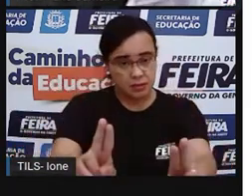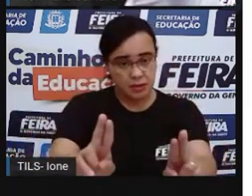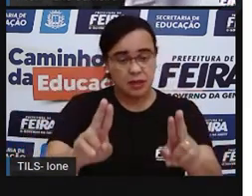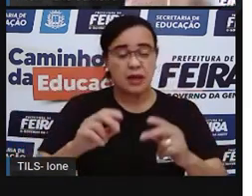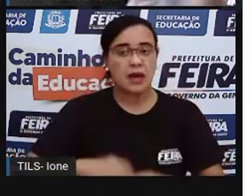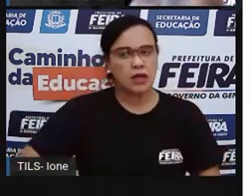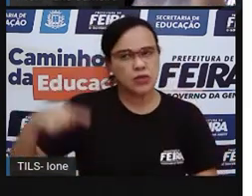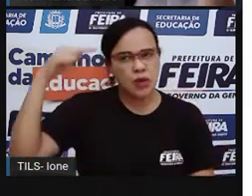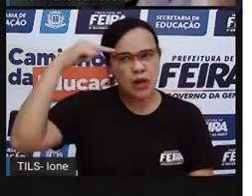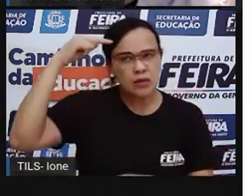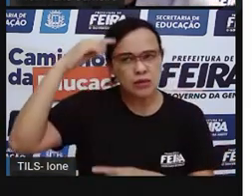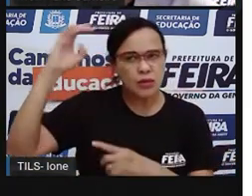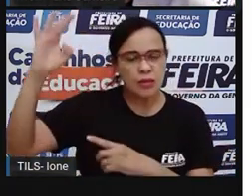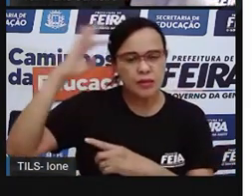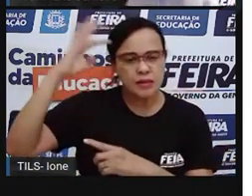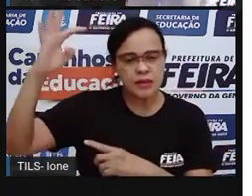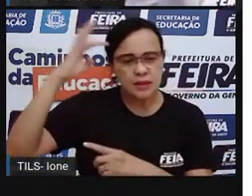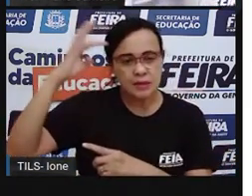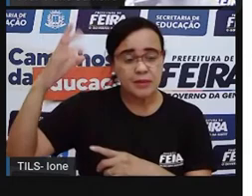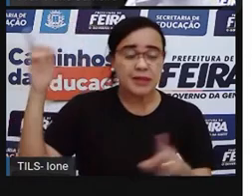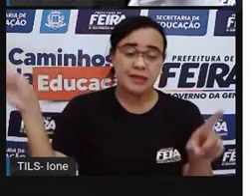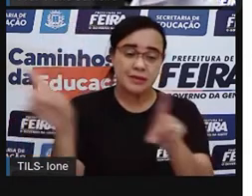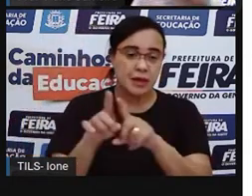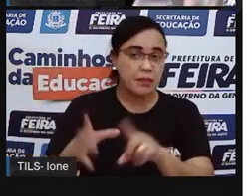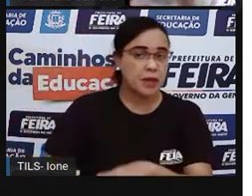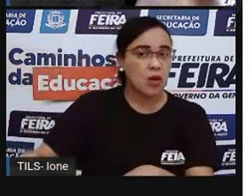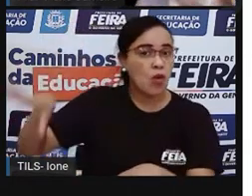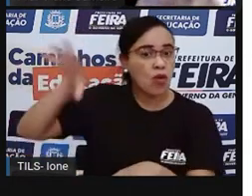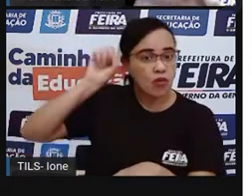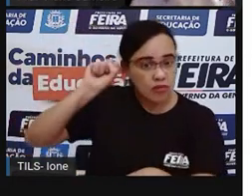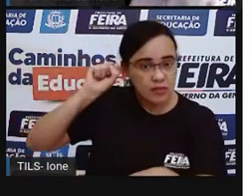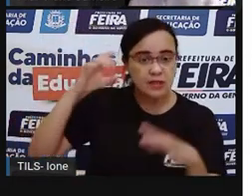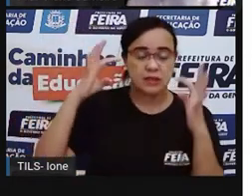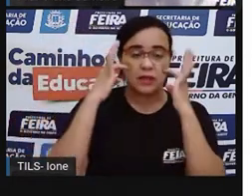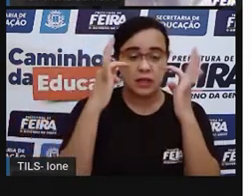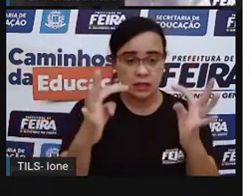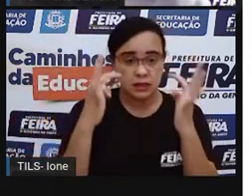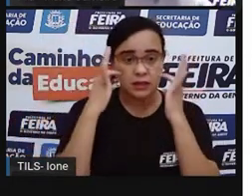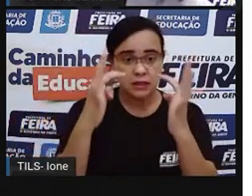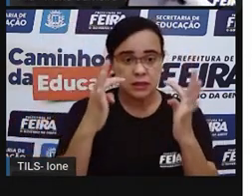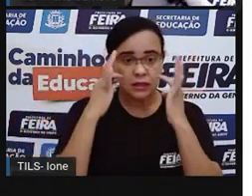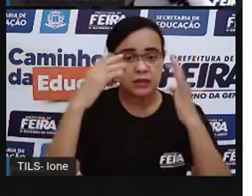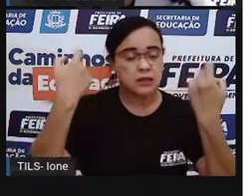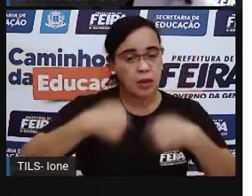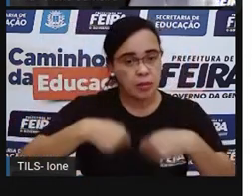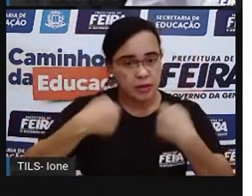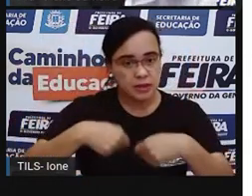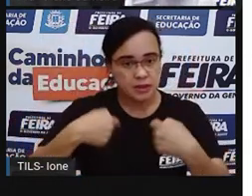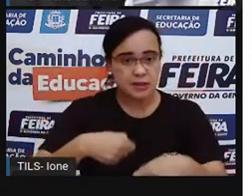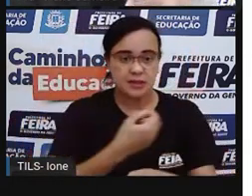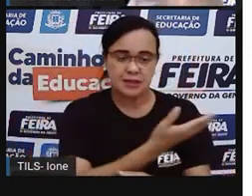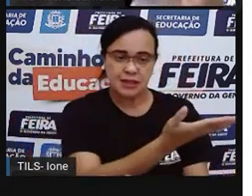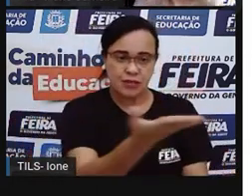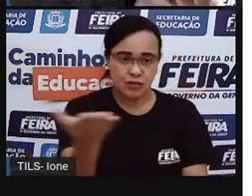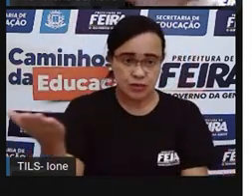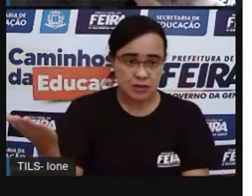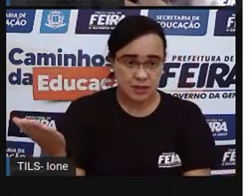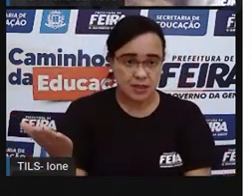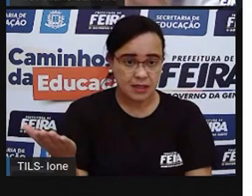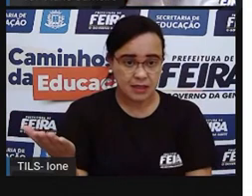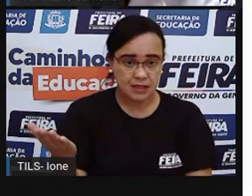crianças precisam ser ouvidas, né? Então, a gente precisa aprender muito com vocês ainda, de aprender